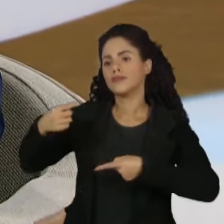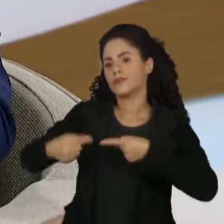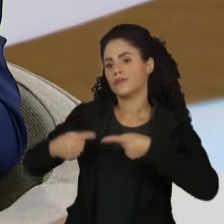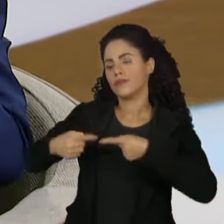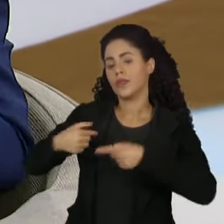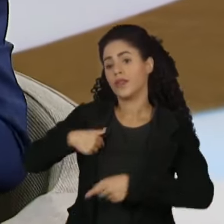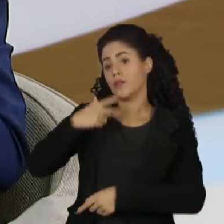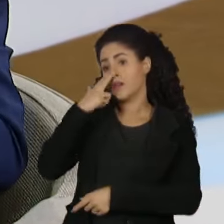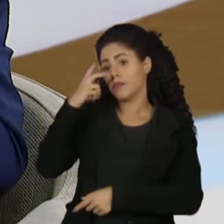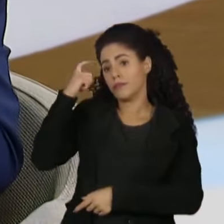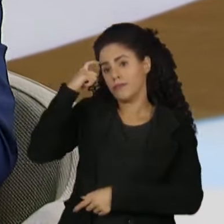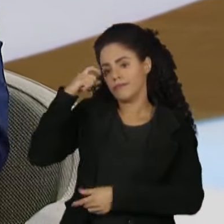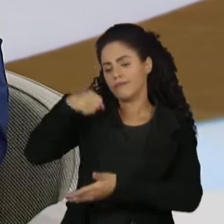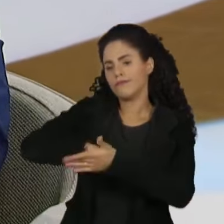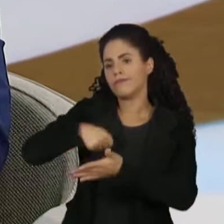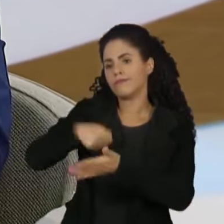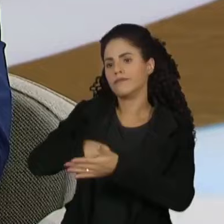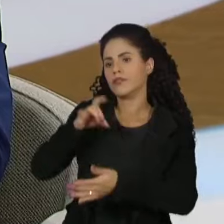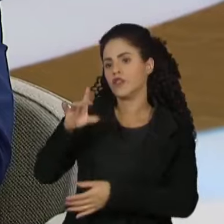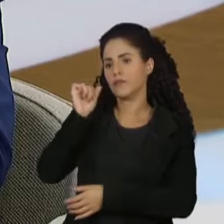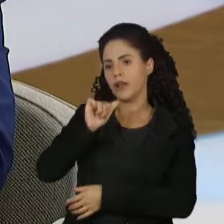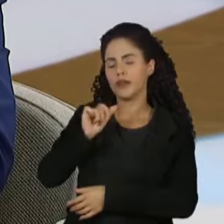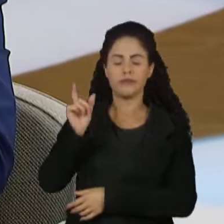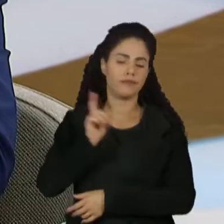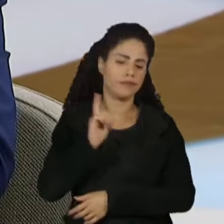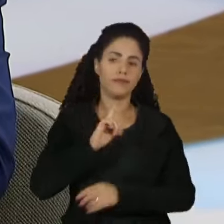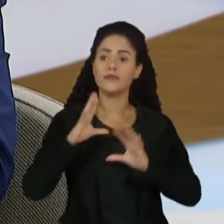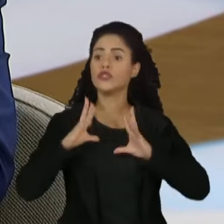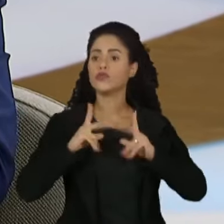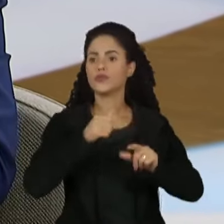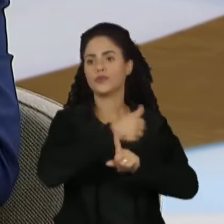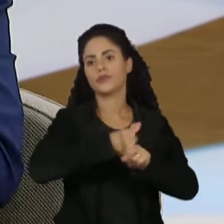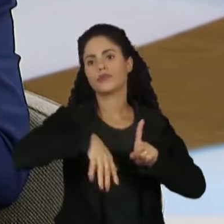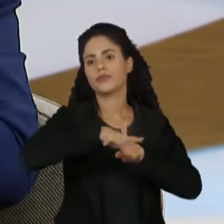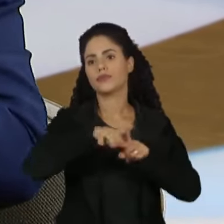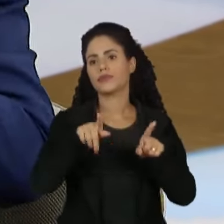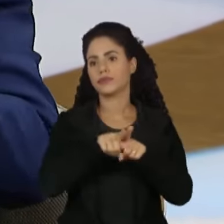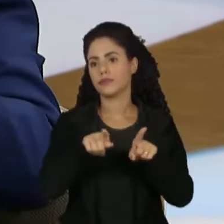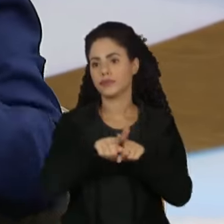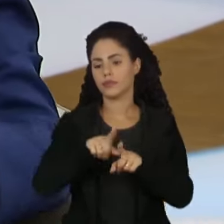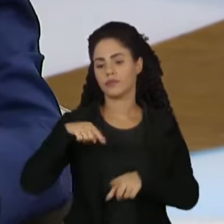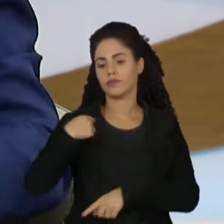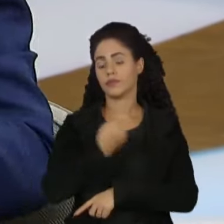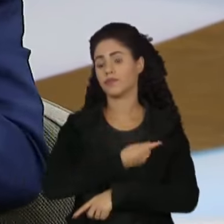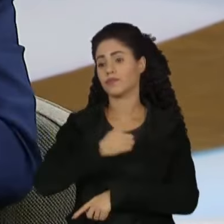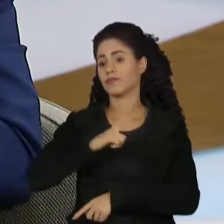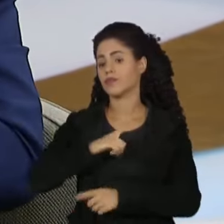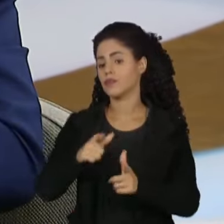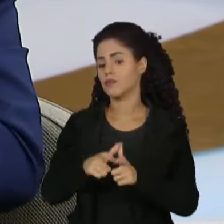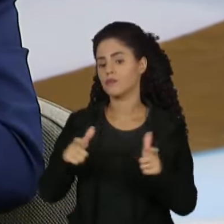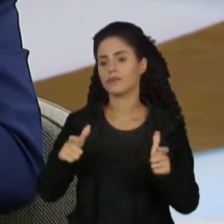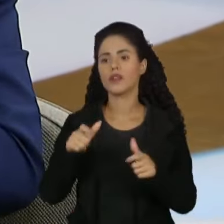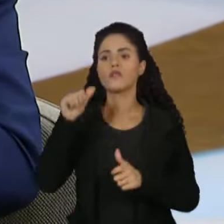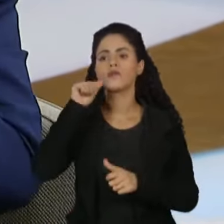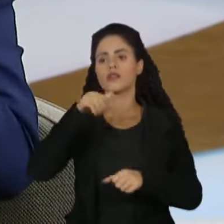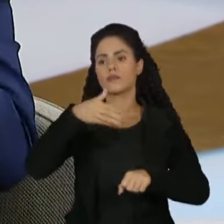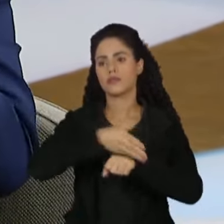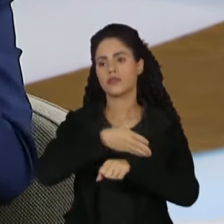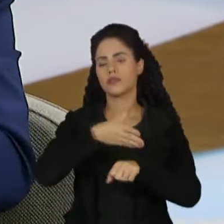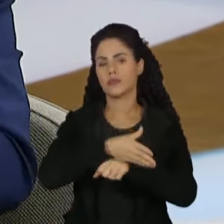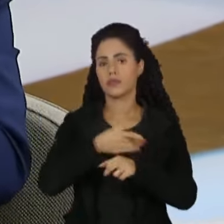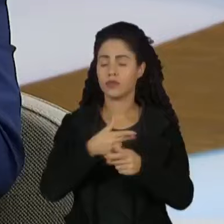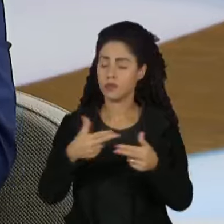Essa luta não é só das mulheres, é de toda a sociedade. Nós temos maior participação das mulheres,